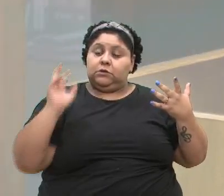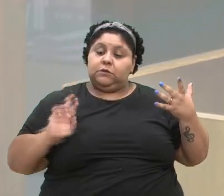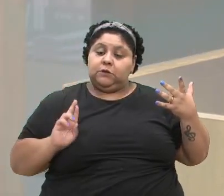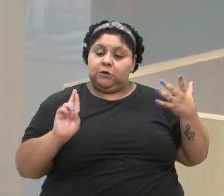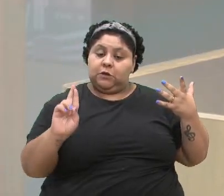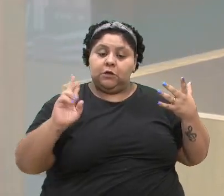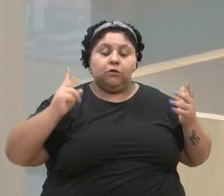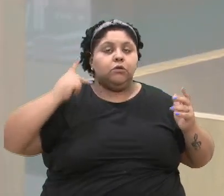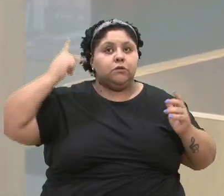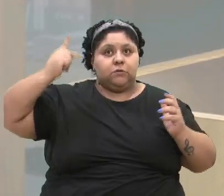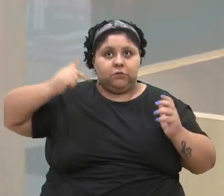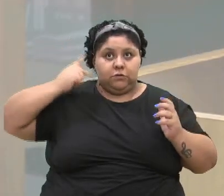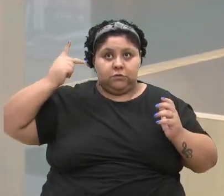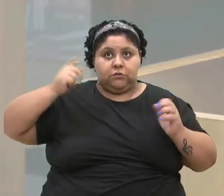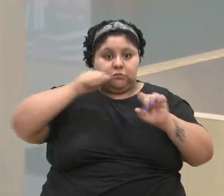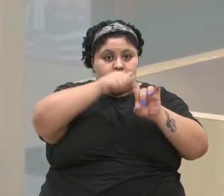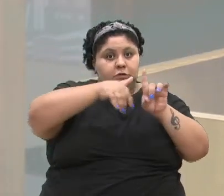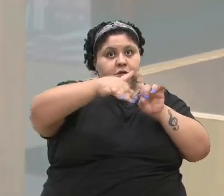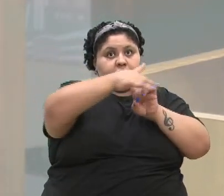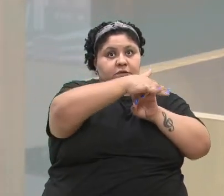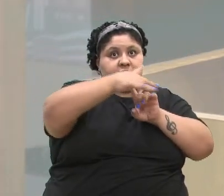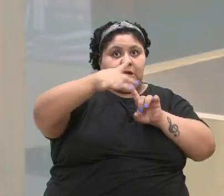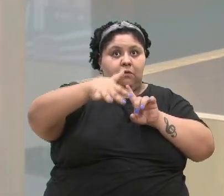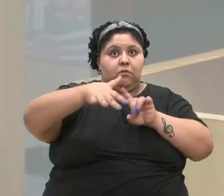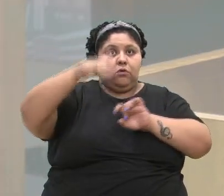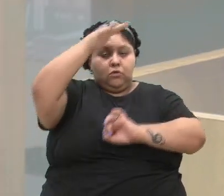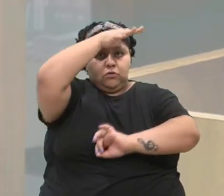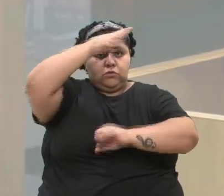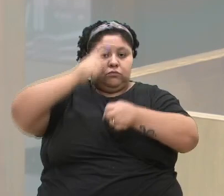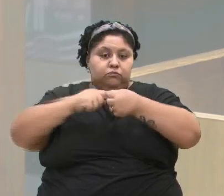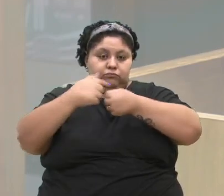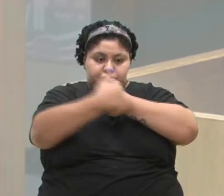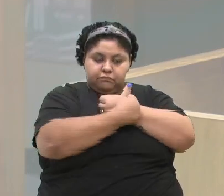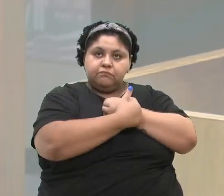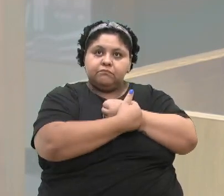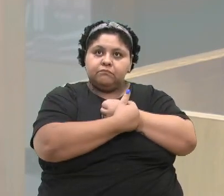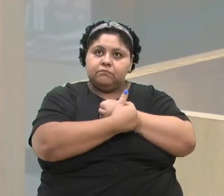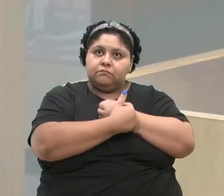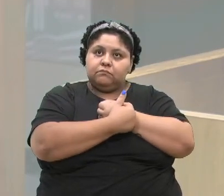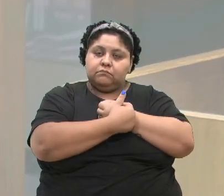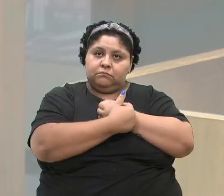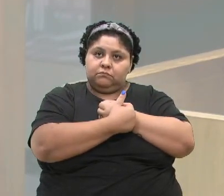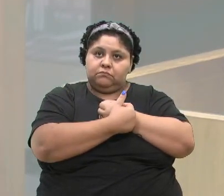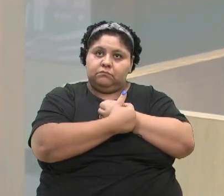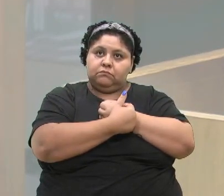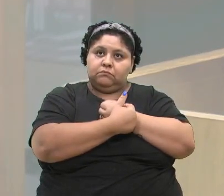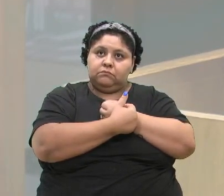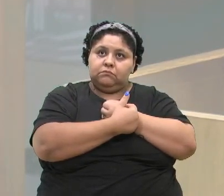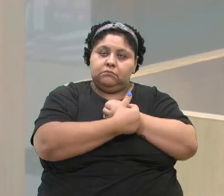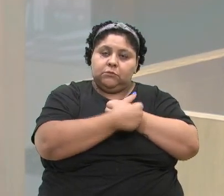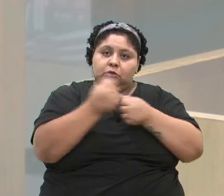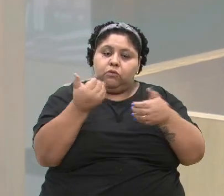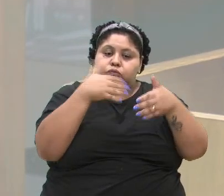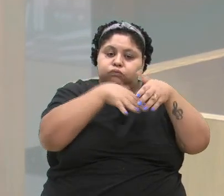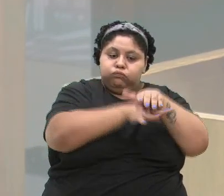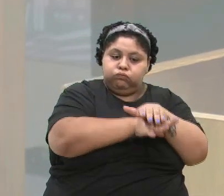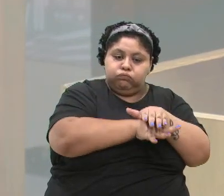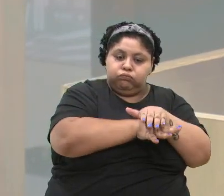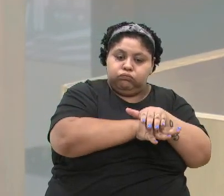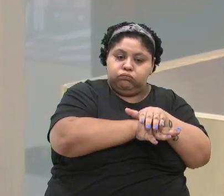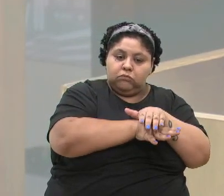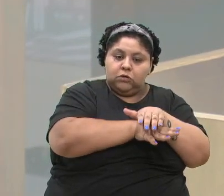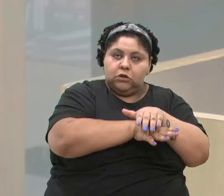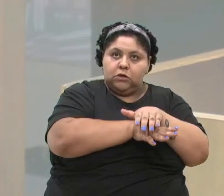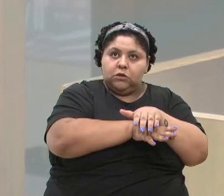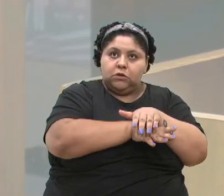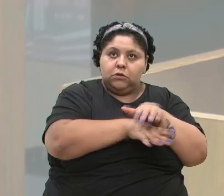política e social no nosso município. A composição equitativa de gênero nos conselhos municipais é uma